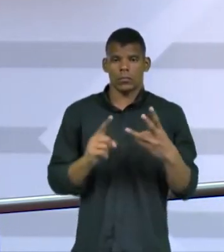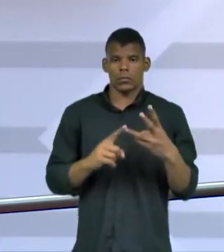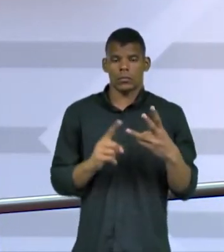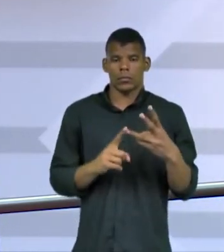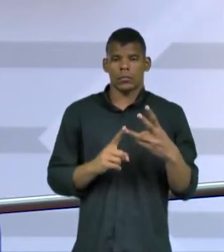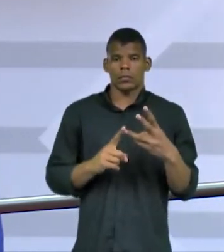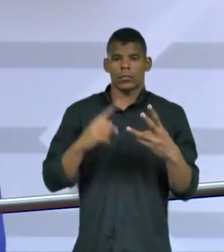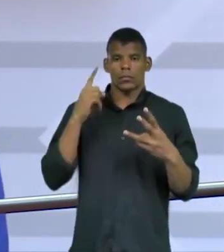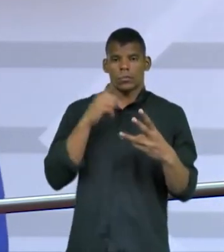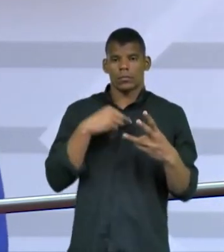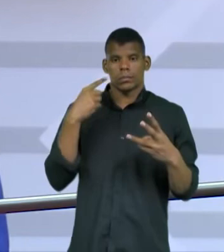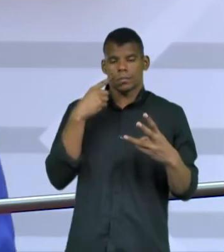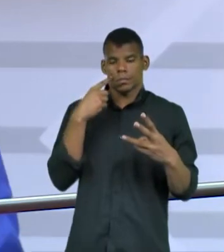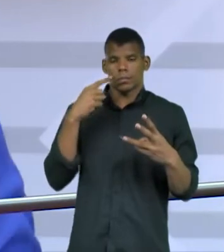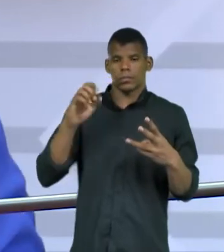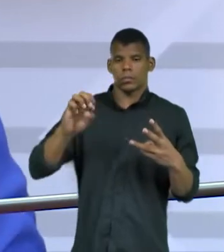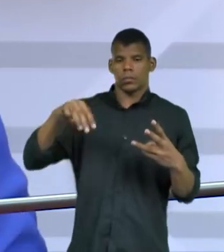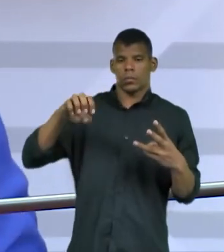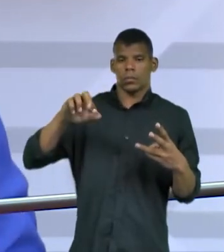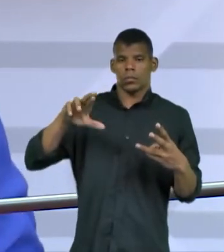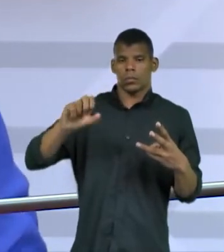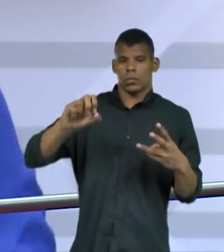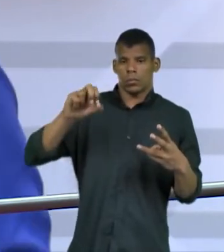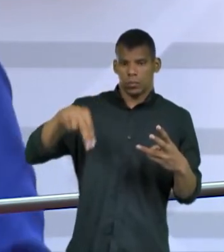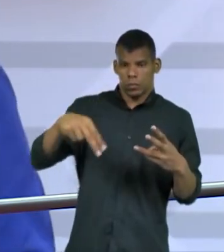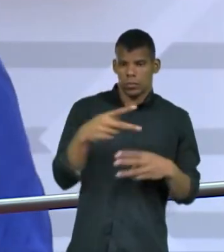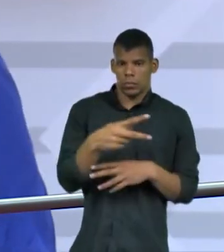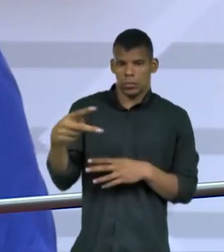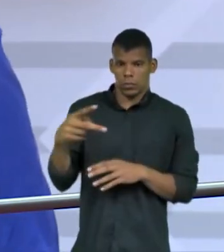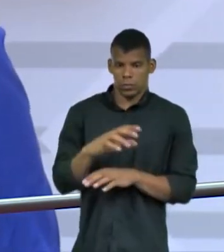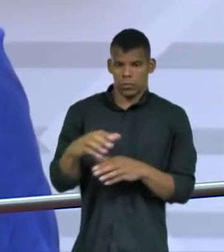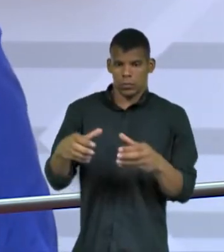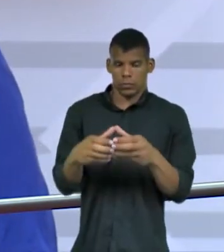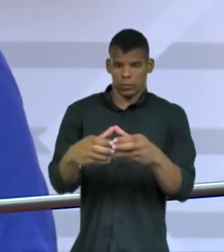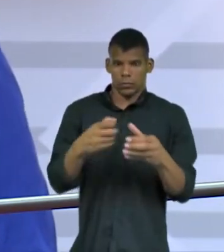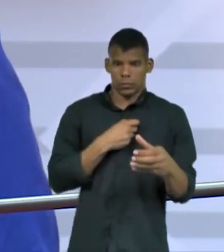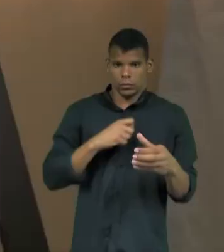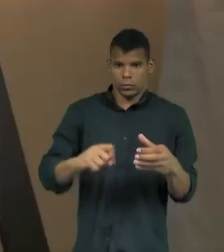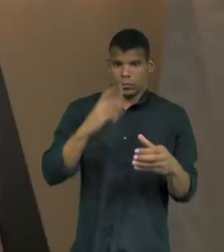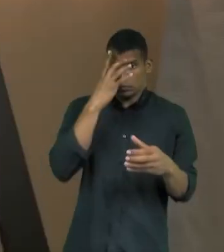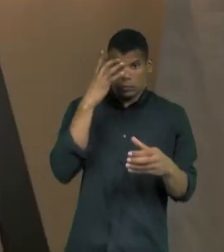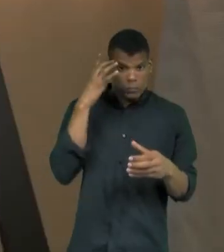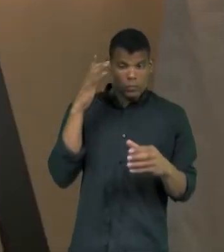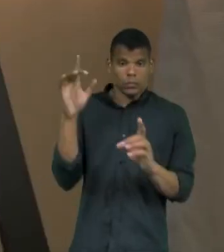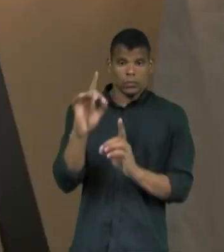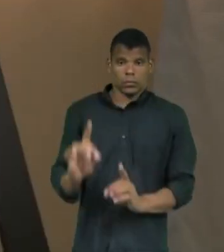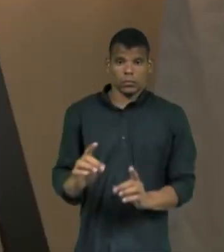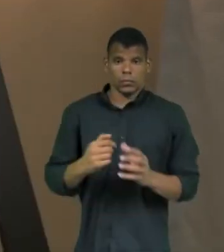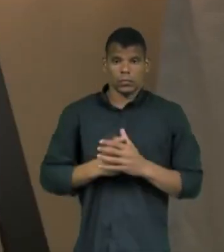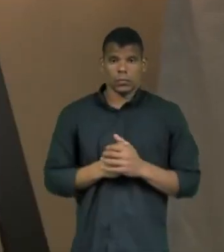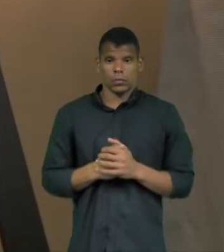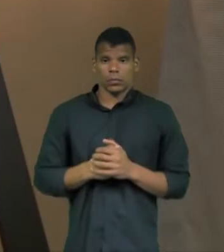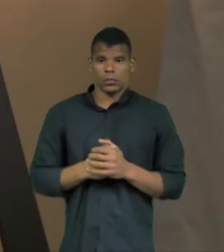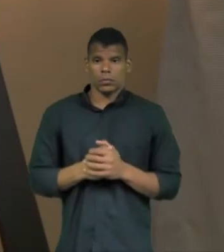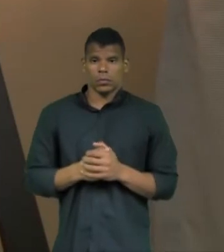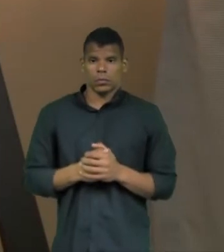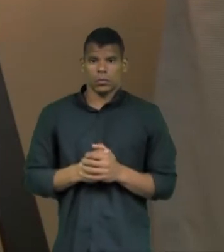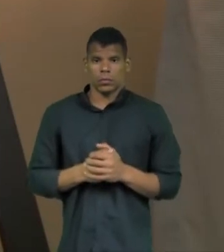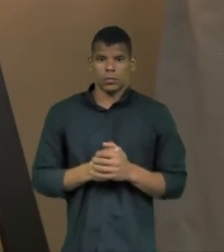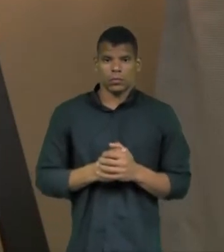advogado Emerson Damasceno, é presidente da Comissão de Defesa dos Direitos da Pessoa com Deficiência, da OAB Ceará.